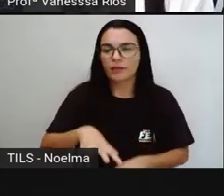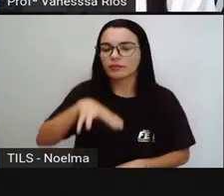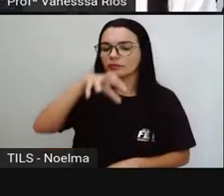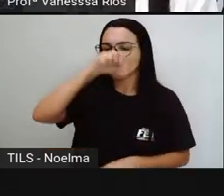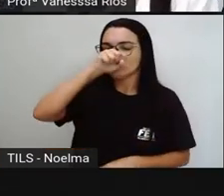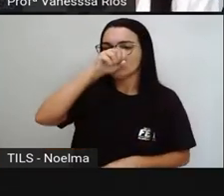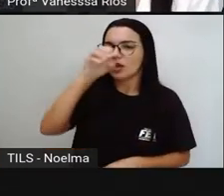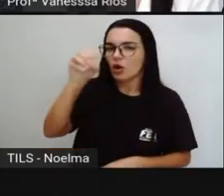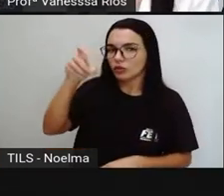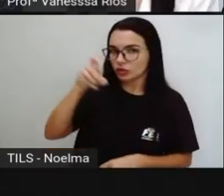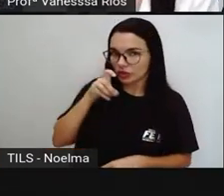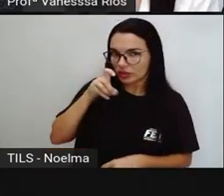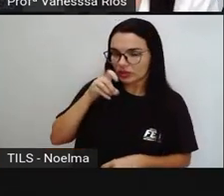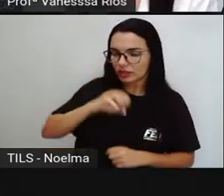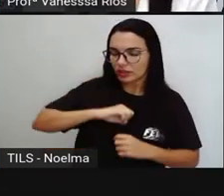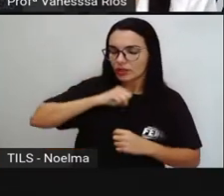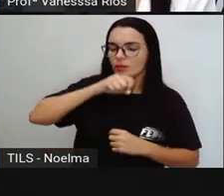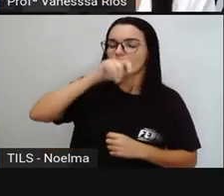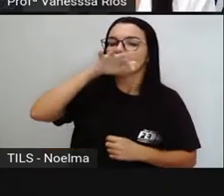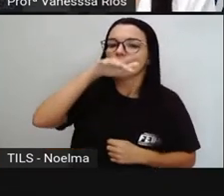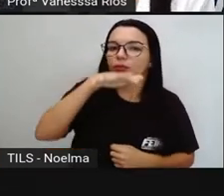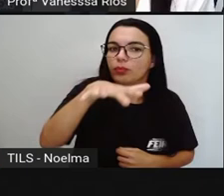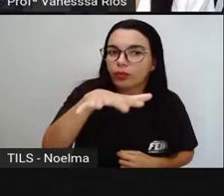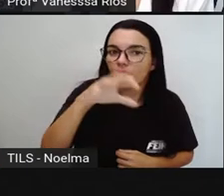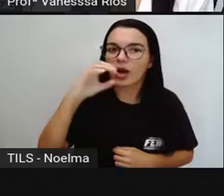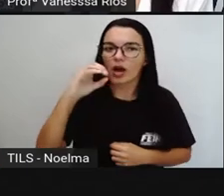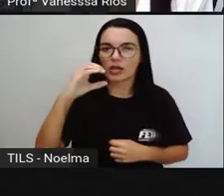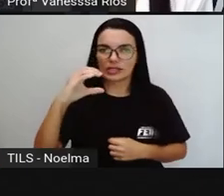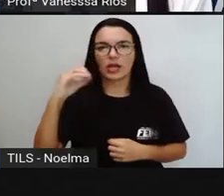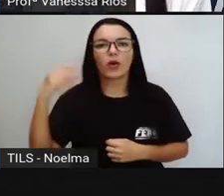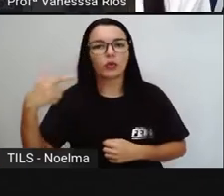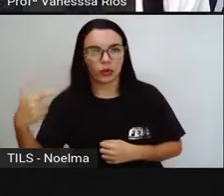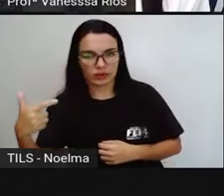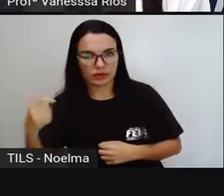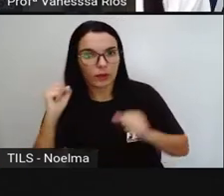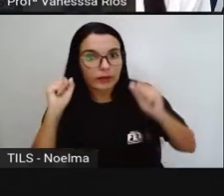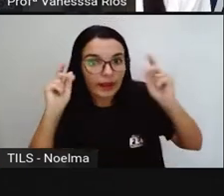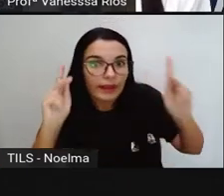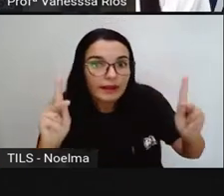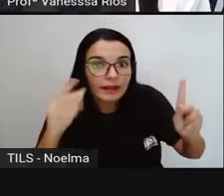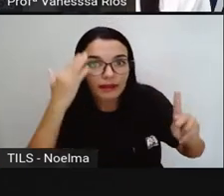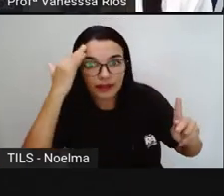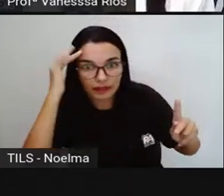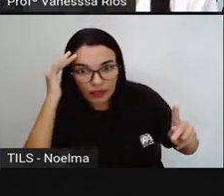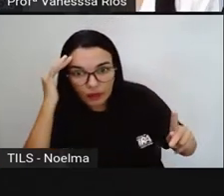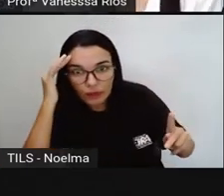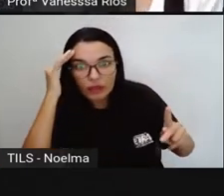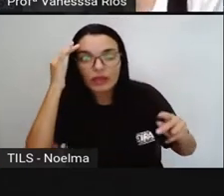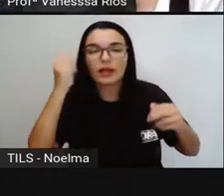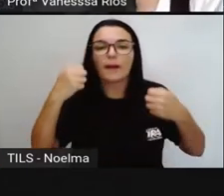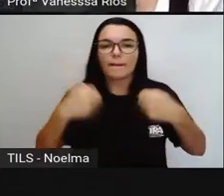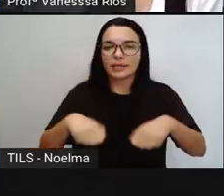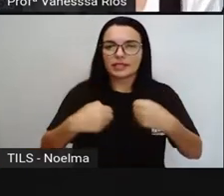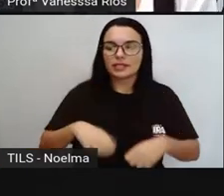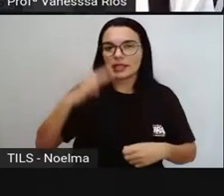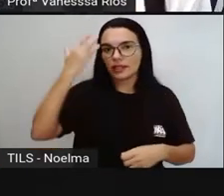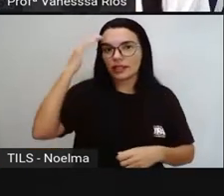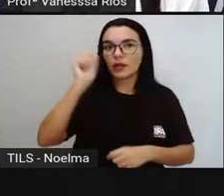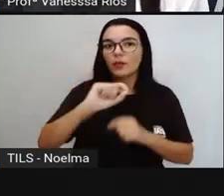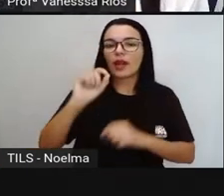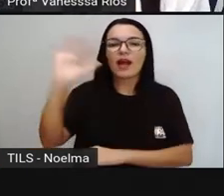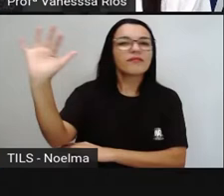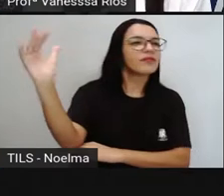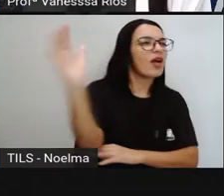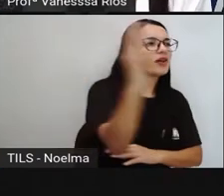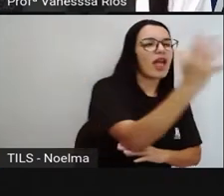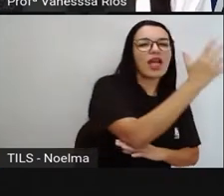liberamos gás carbônico. Por isso aí, né, o ditado, a expressão em dizer que a floresta amazônica é o pulmão